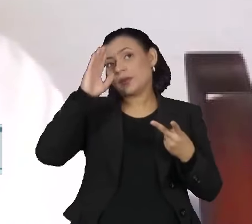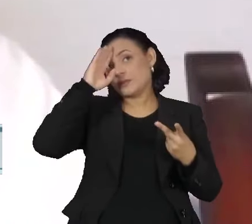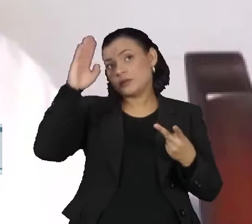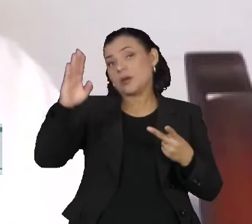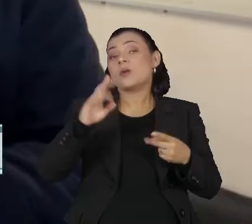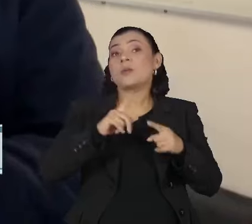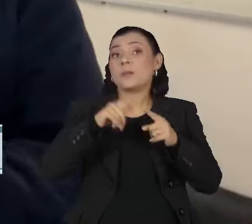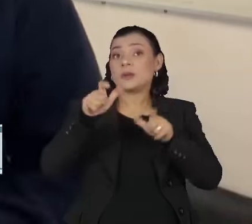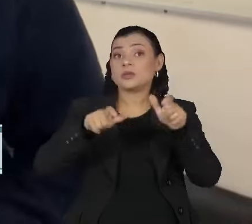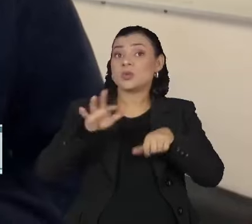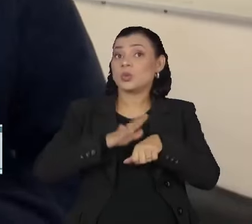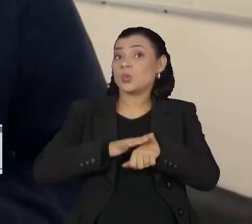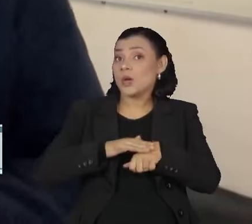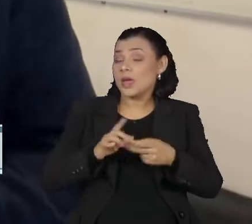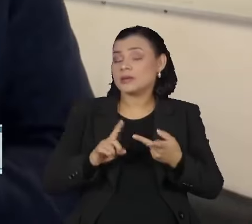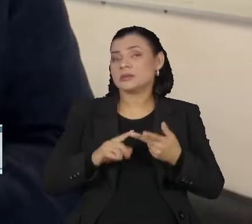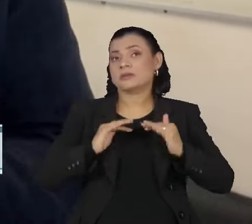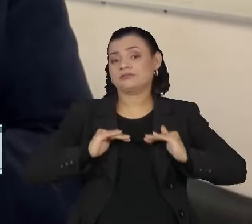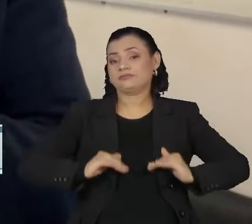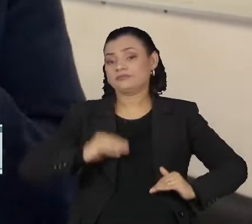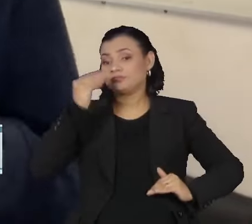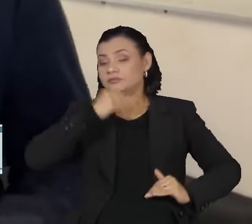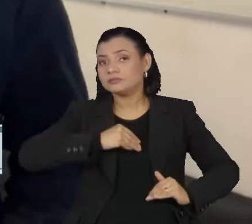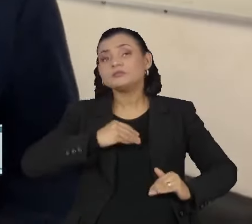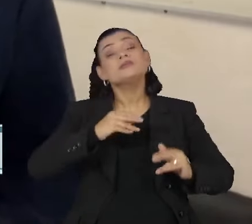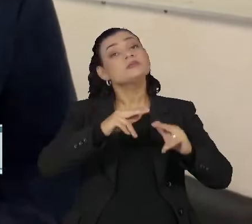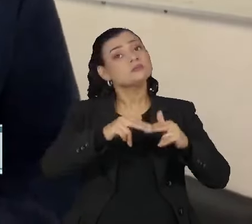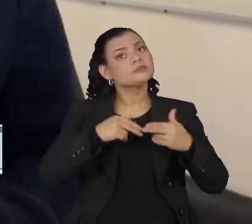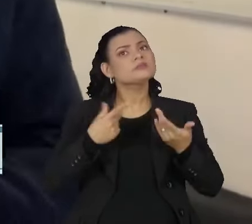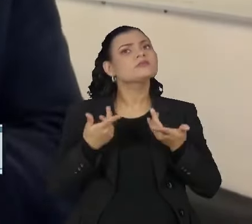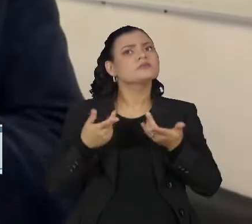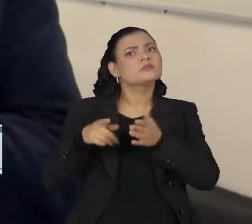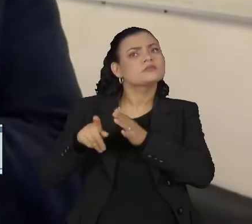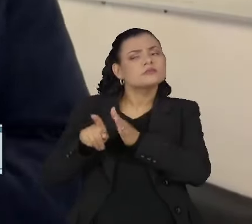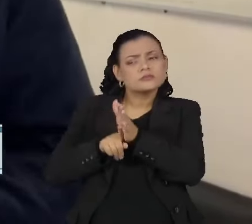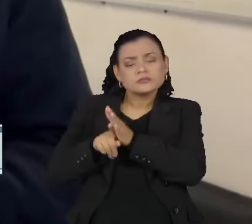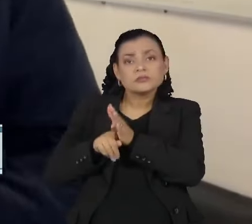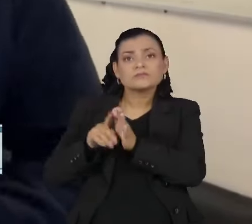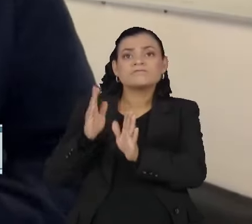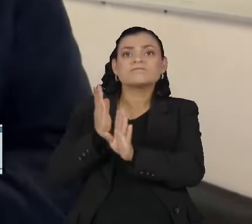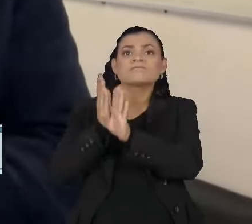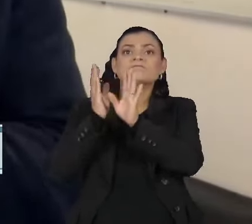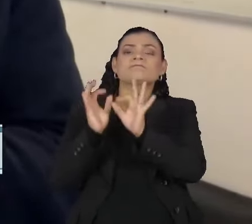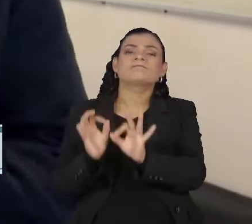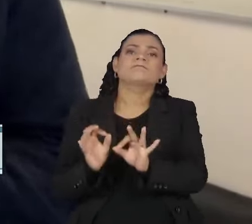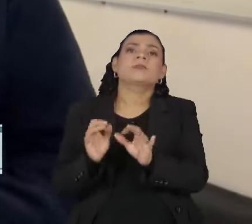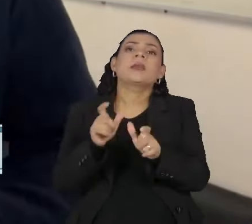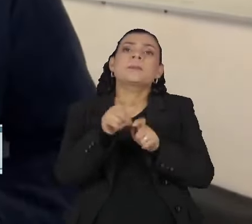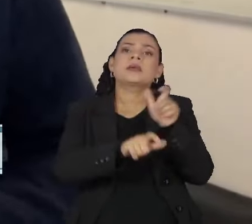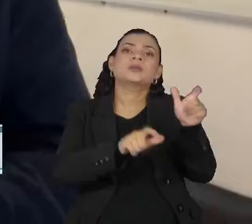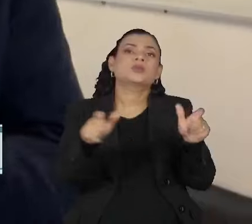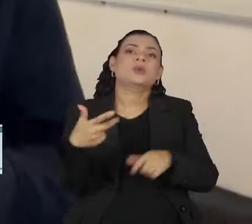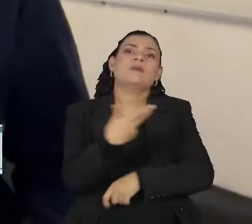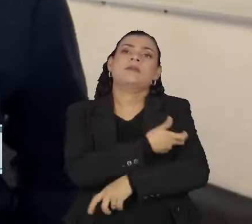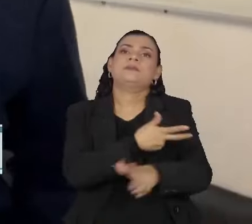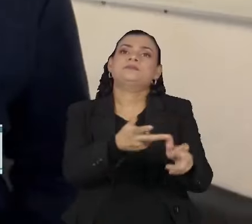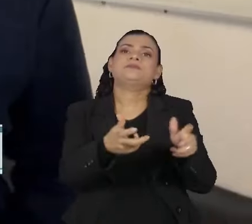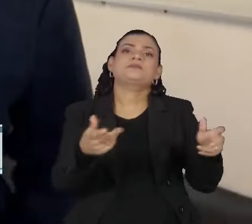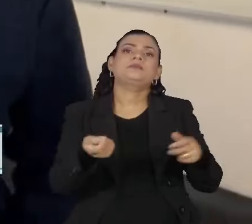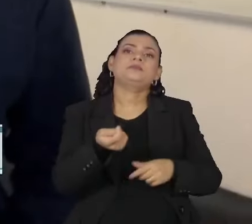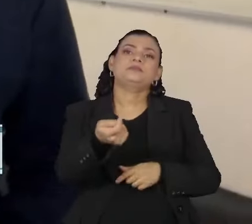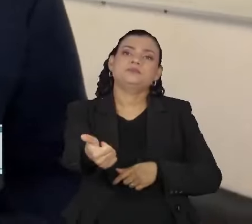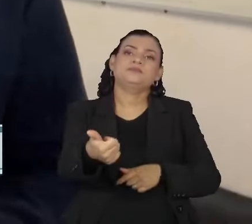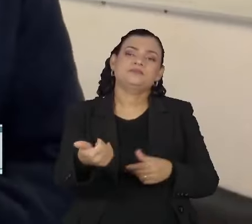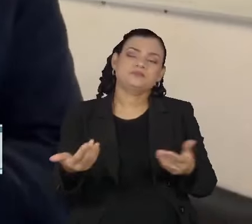alguma imunossupressão. Para os infectologistas, parte desse problema se explica pela negligência do público com a imunização, que vem